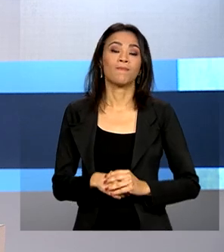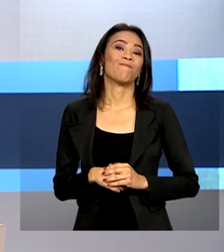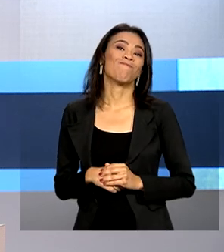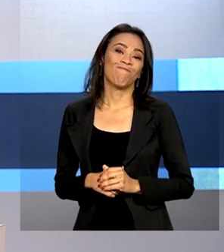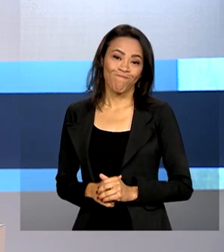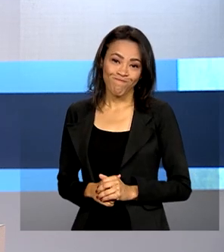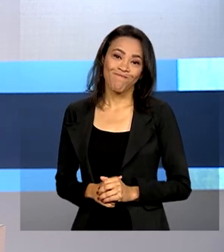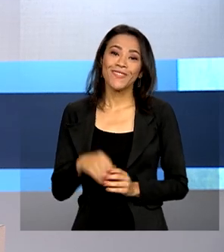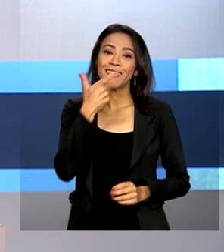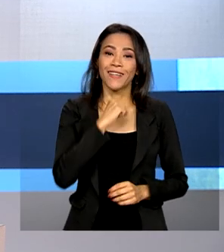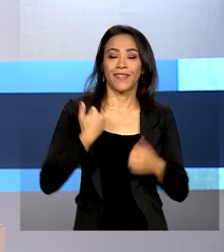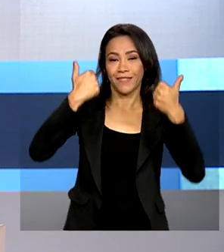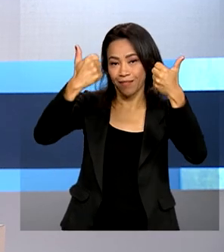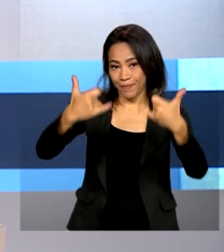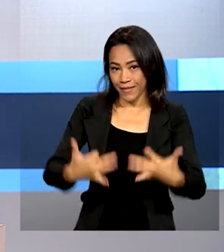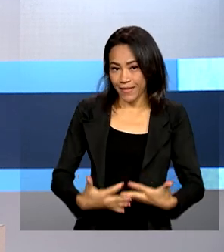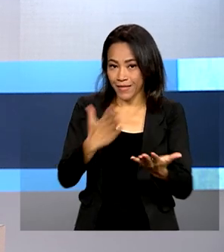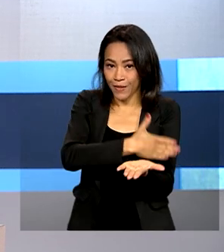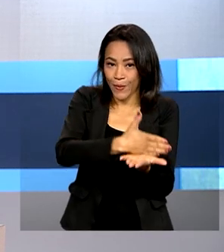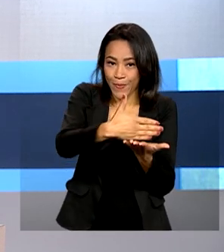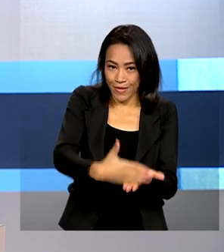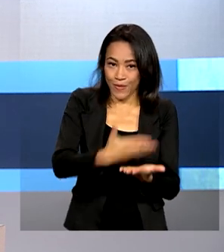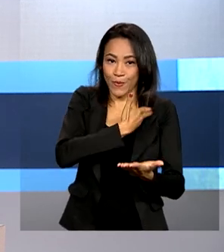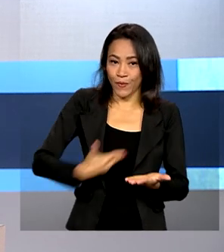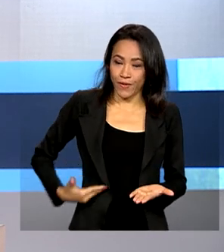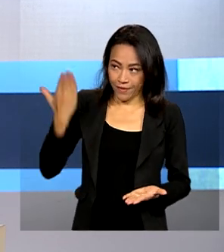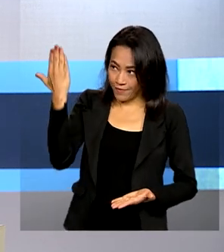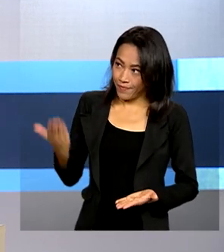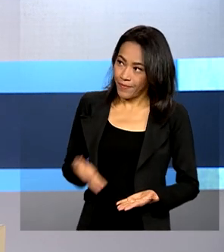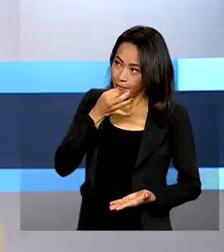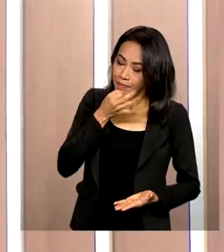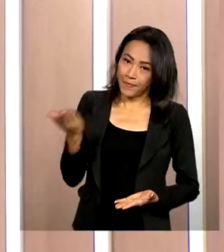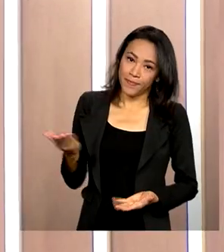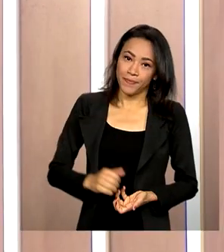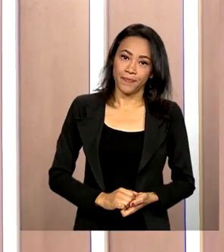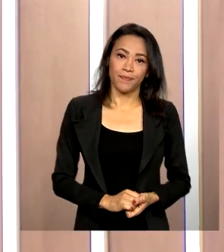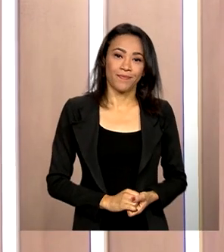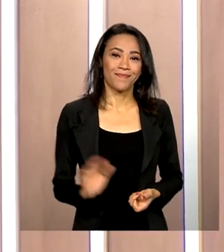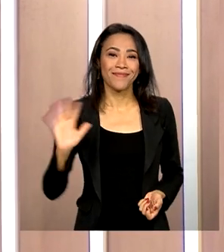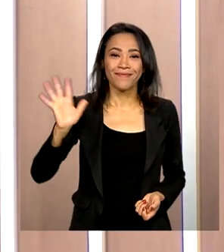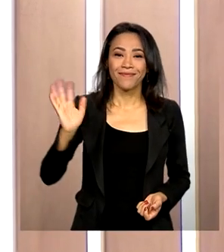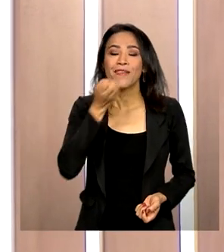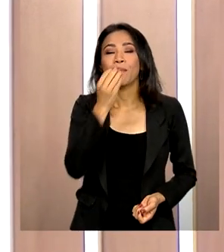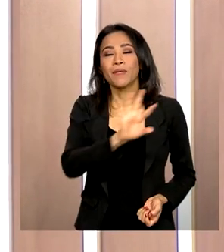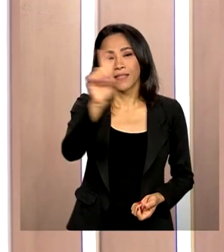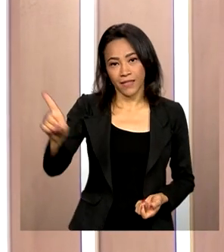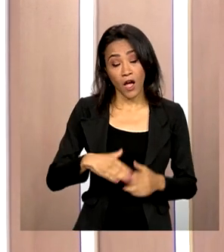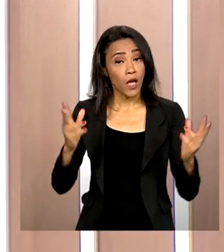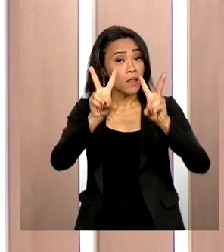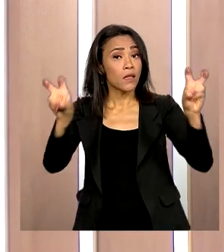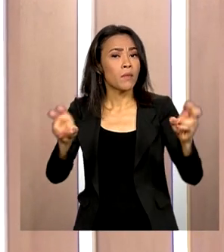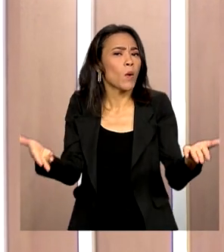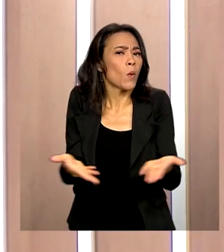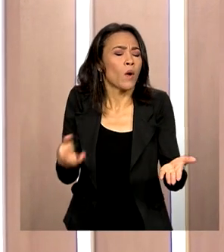E quem comenta esse início de governo é o cientista político Ricardo Caldas. Olá, bom dia a todos. O nosso tema de hoje